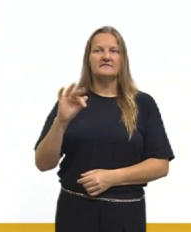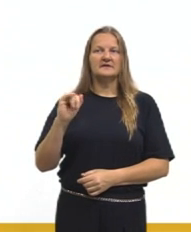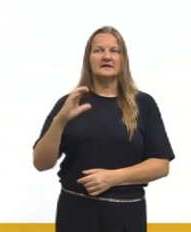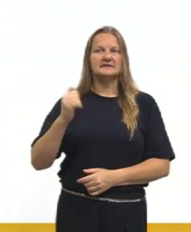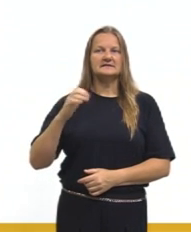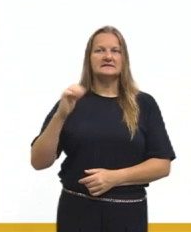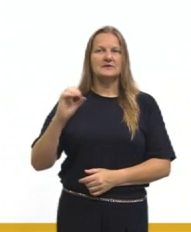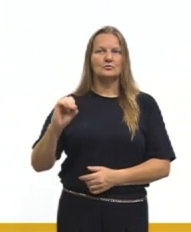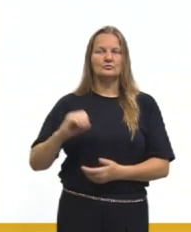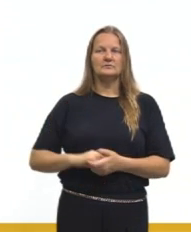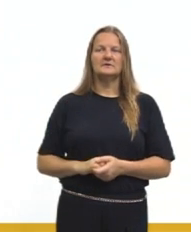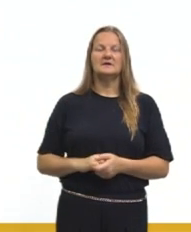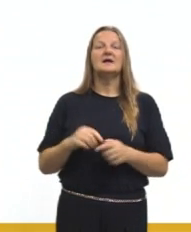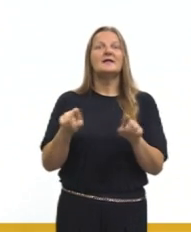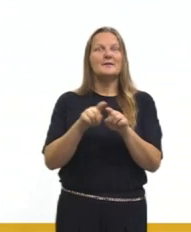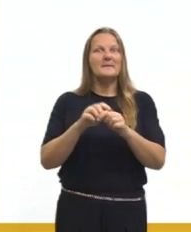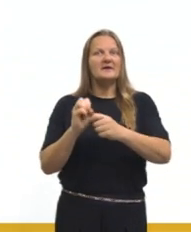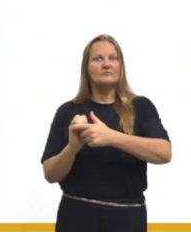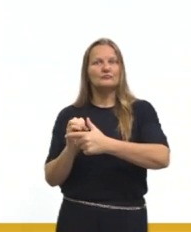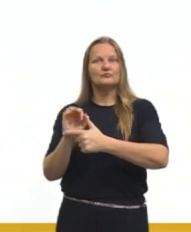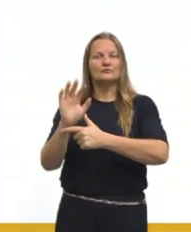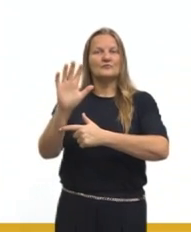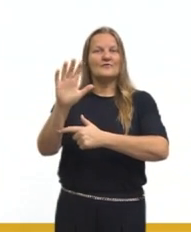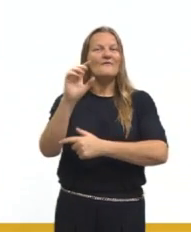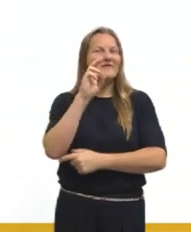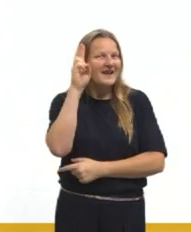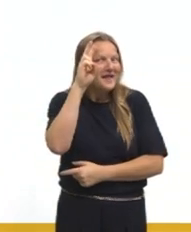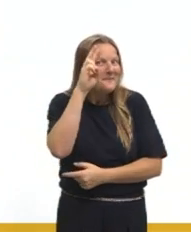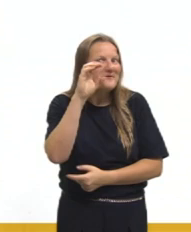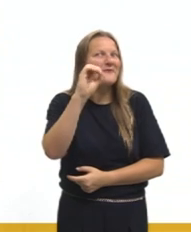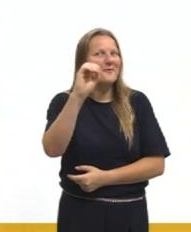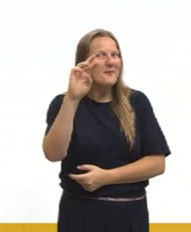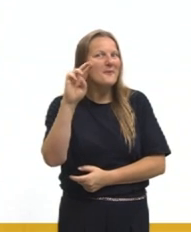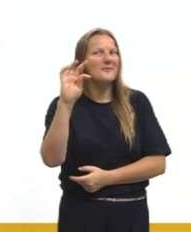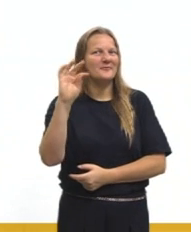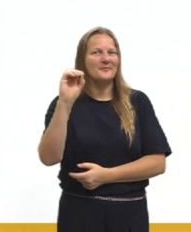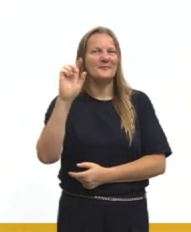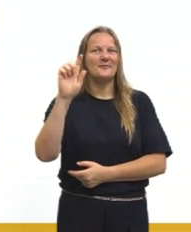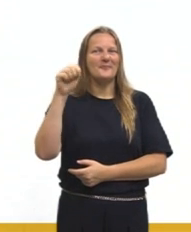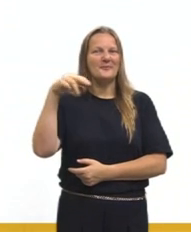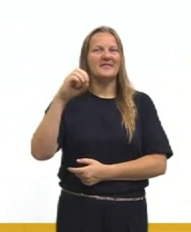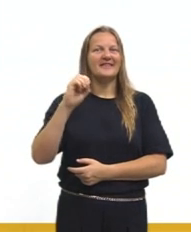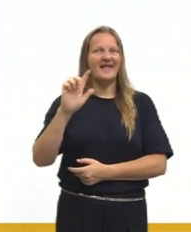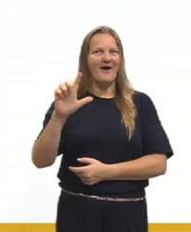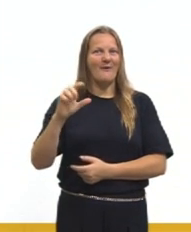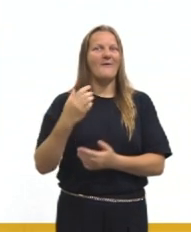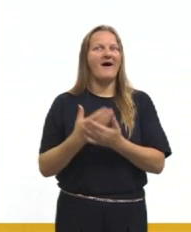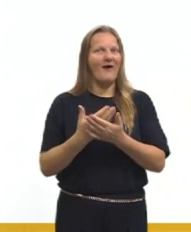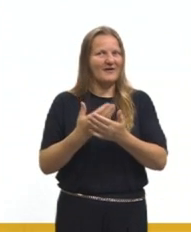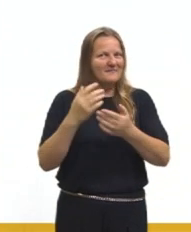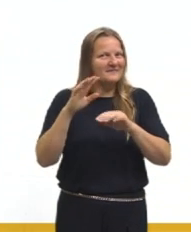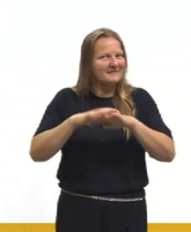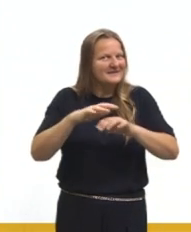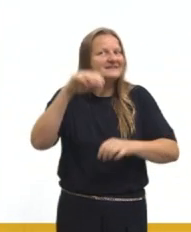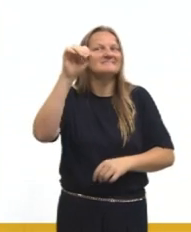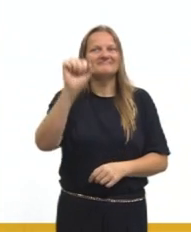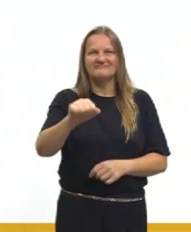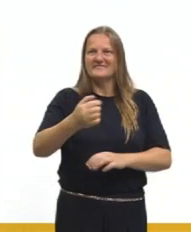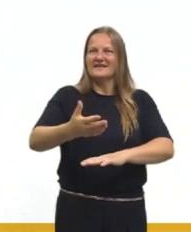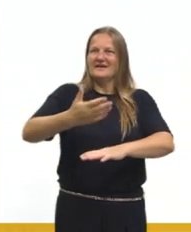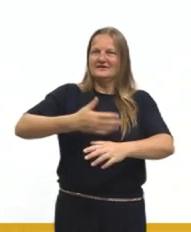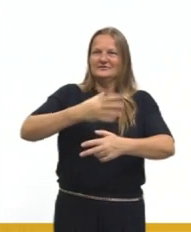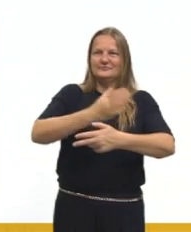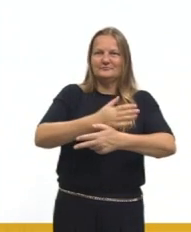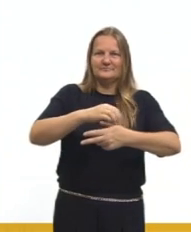gente, falando sobre projeção ortogonal. Tudo isso nós vimos nas nossas aulas de matemática do pré-ENEM. E aí nós tivemos